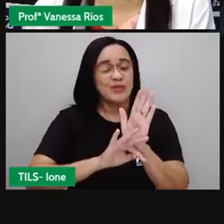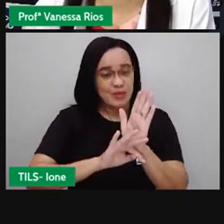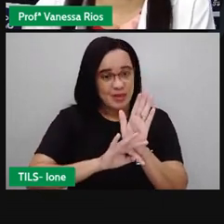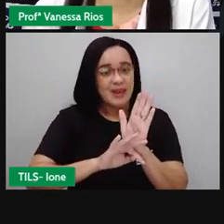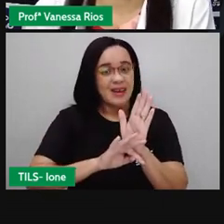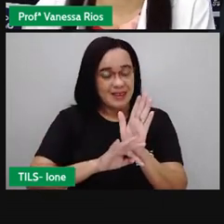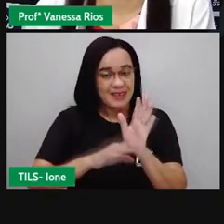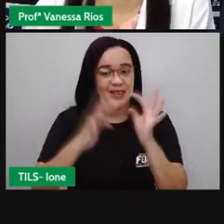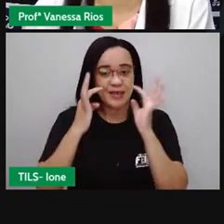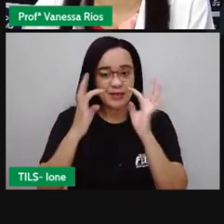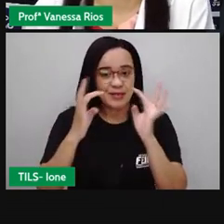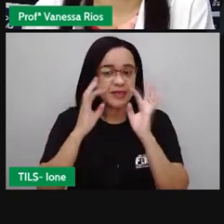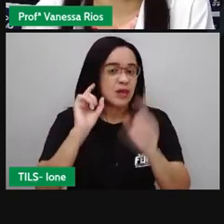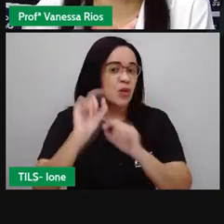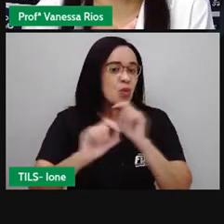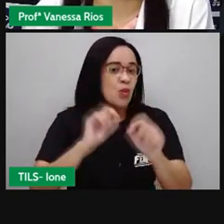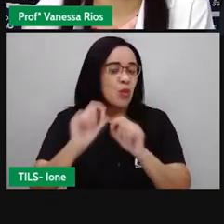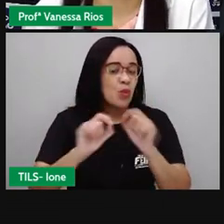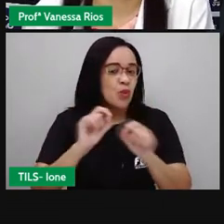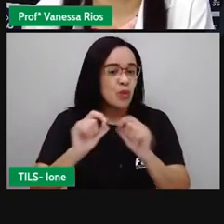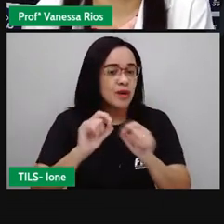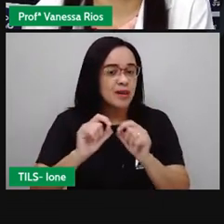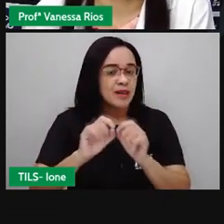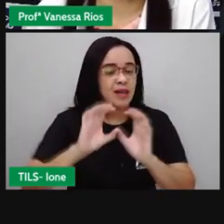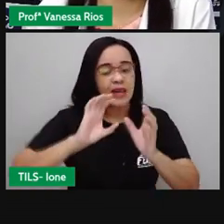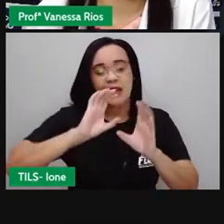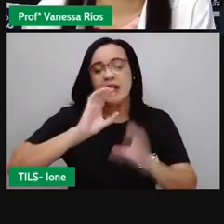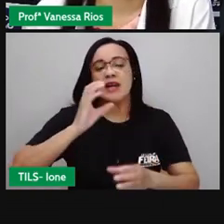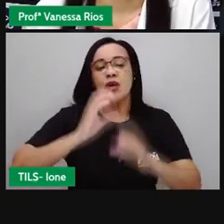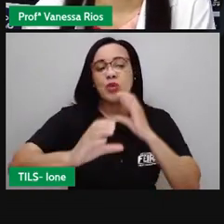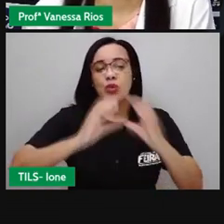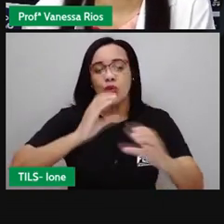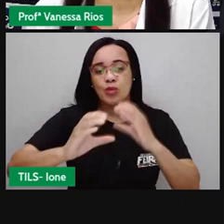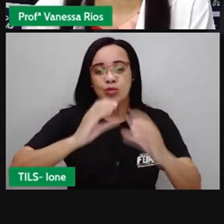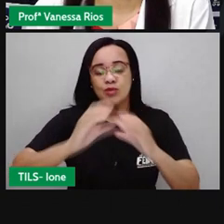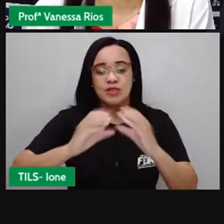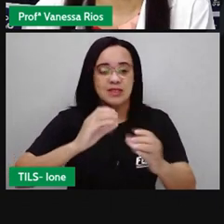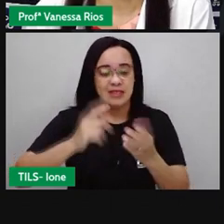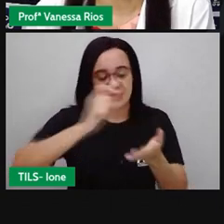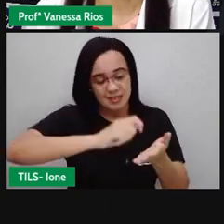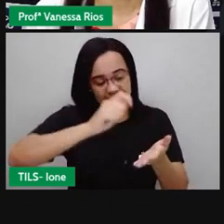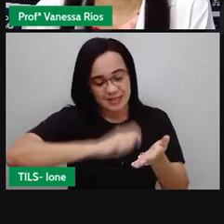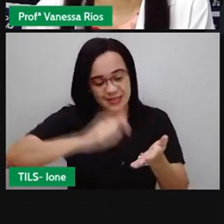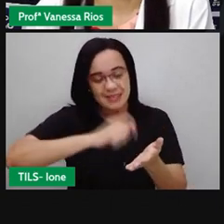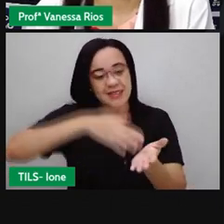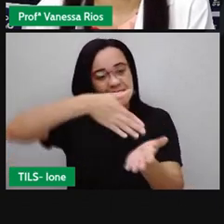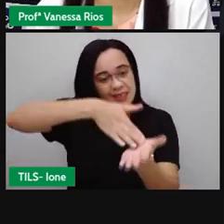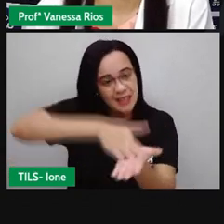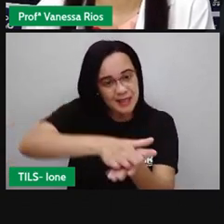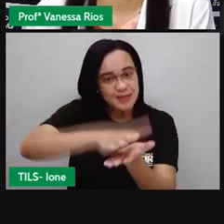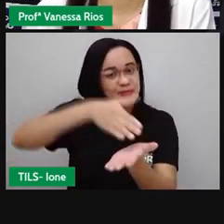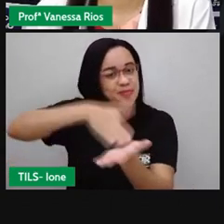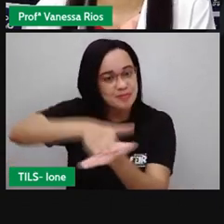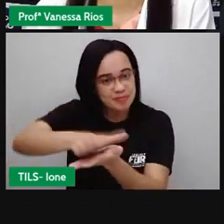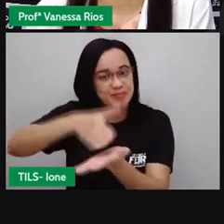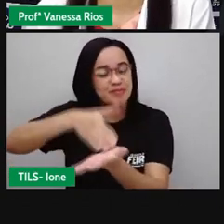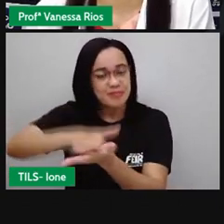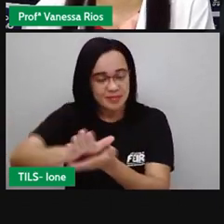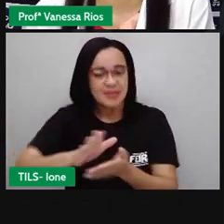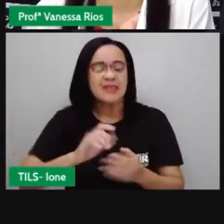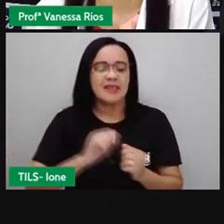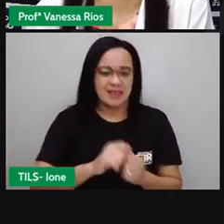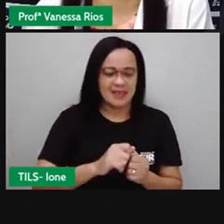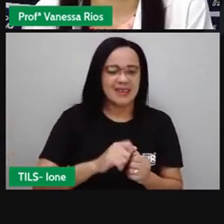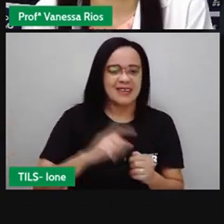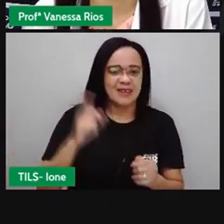comunicação, de forma escrita, de forma impressa e que é interessante a gente conhecer para entender, né? Todo